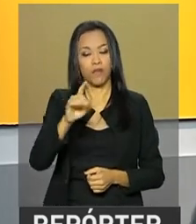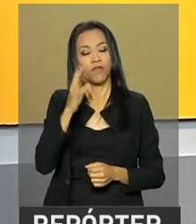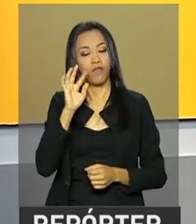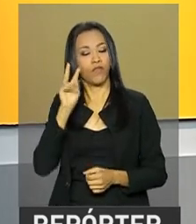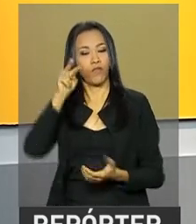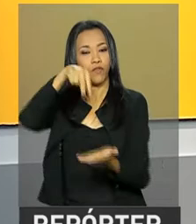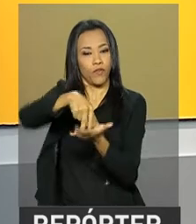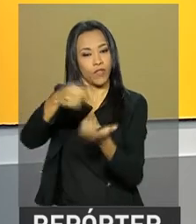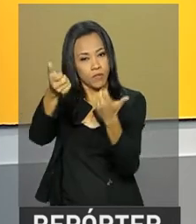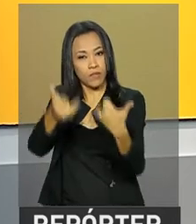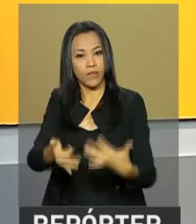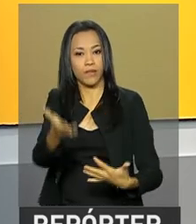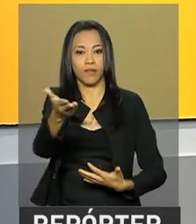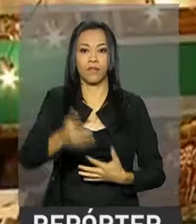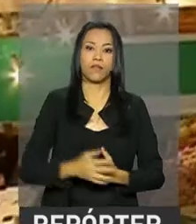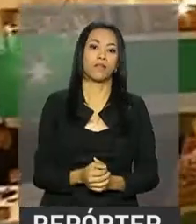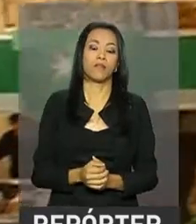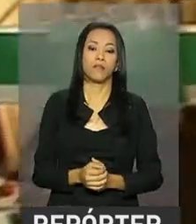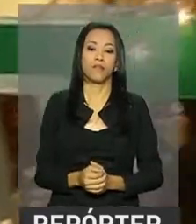e conta pra gente.